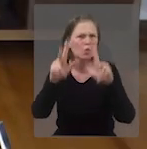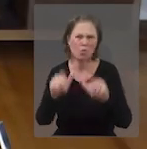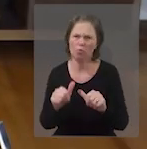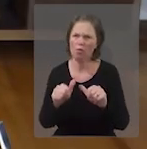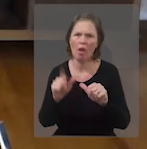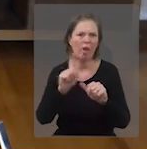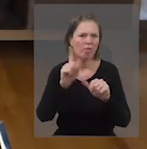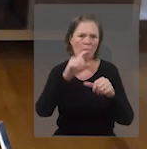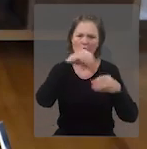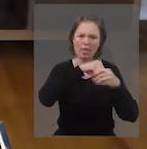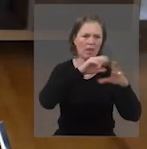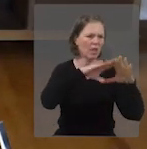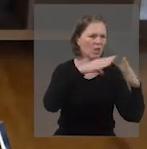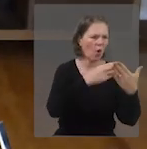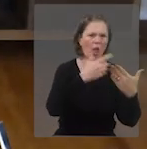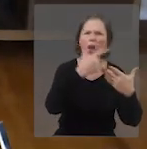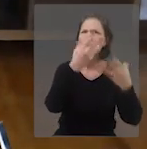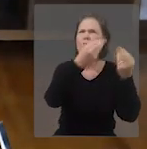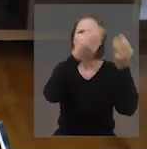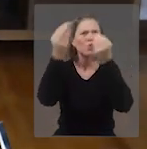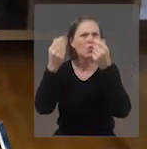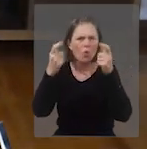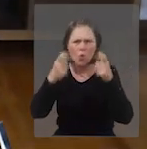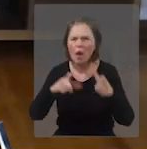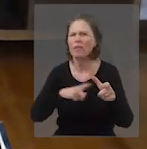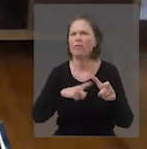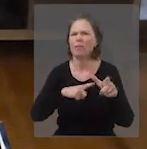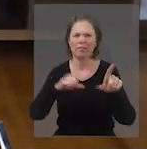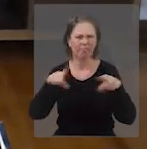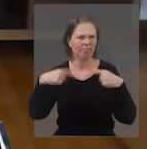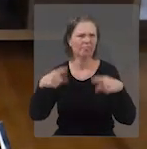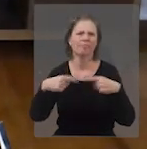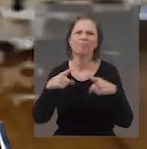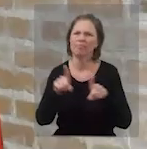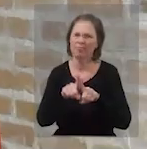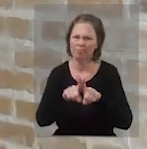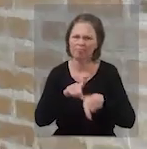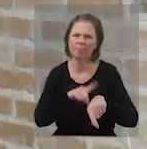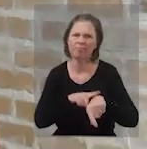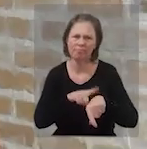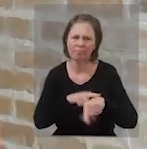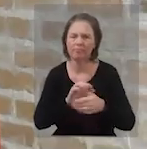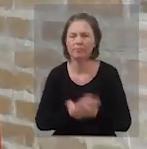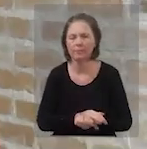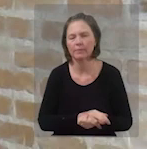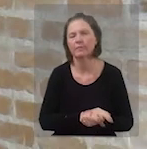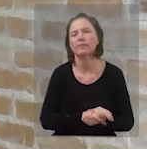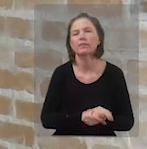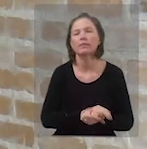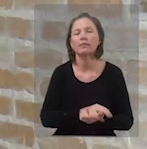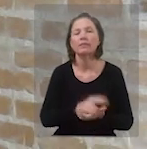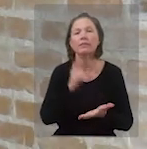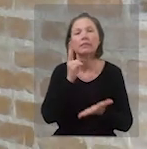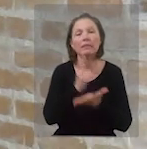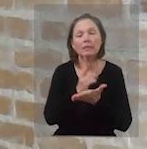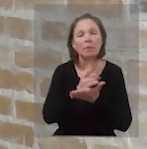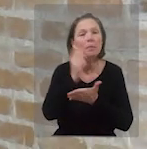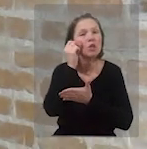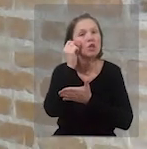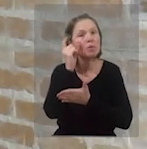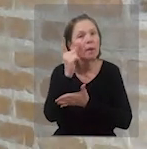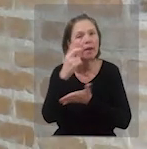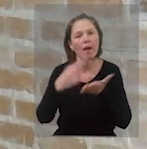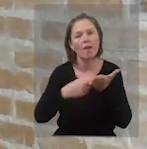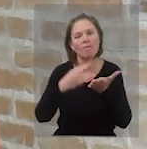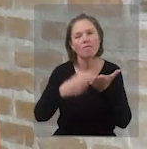não só no ambiente escolar, mas hoje o problema da falta de tempo é de todo mundo, né. O Revista CPT vai ao ar toda terça, quarta e sexta